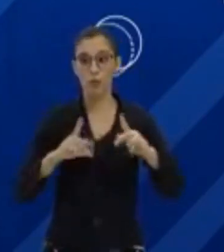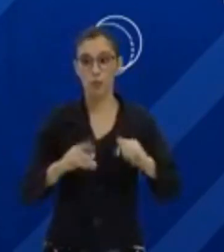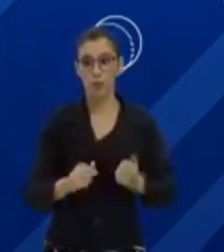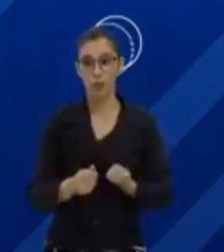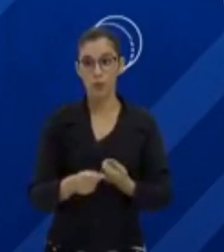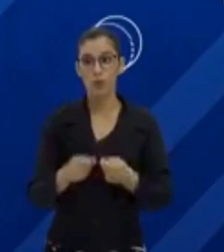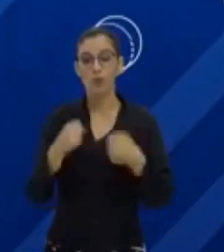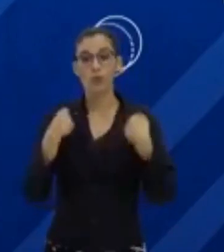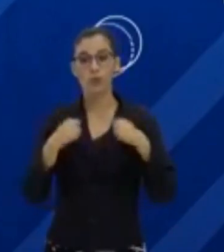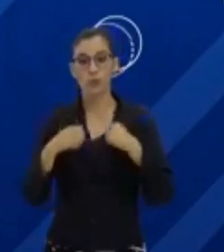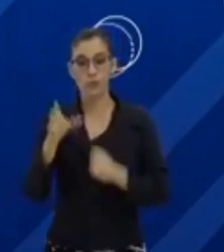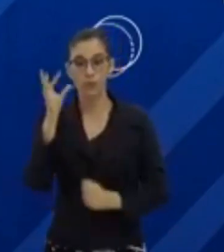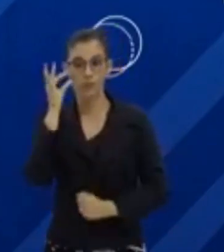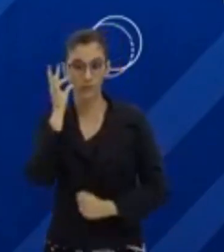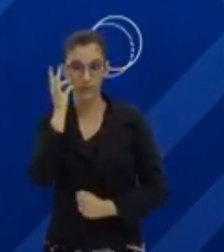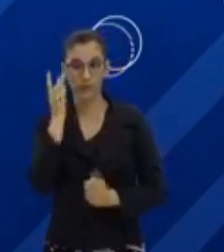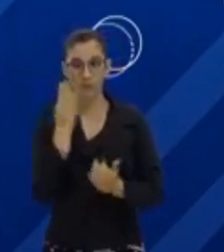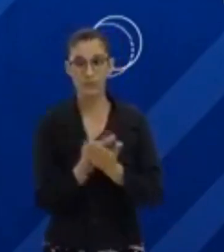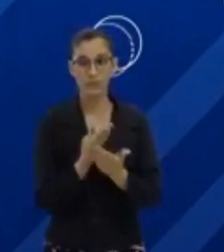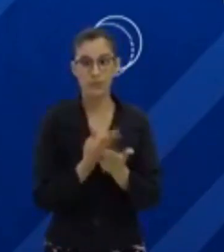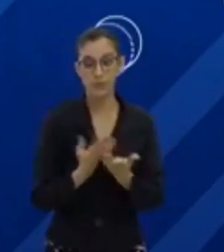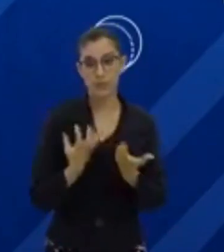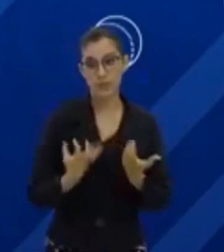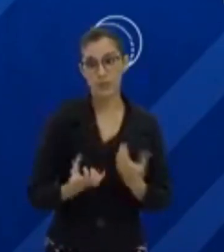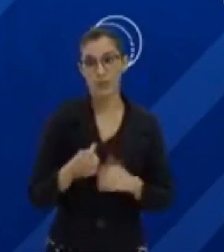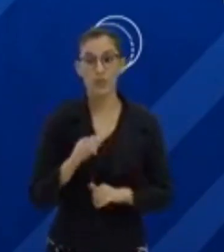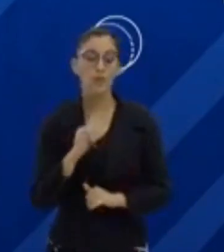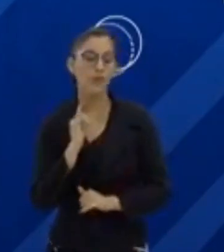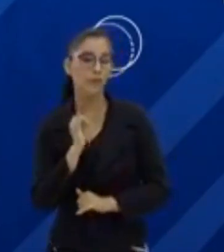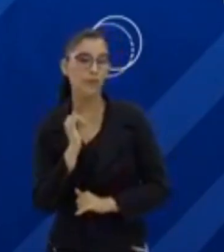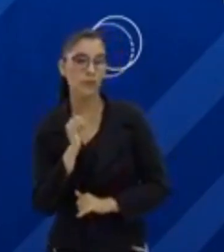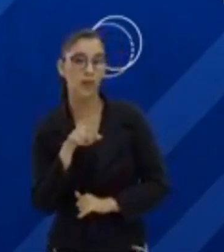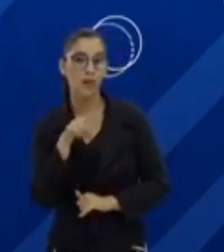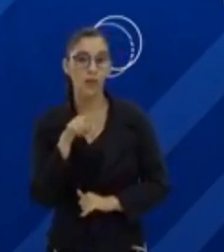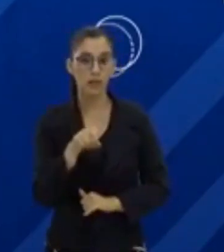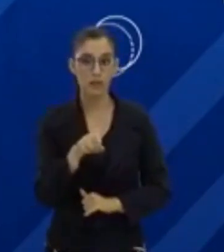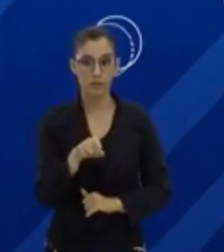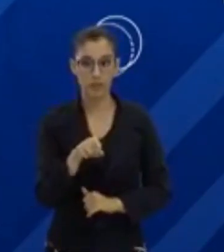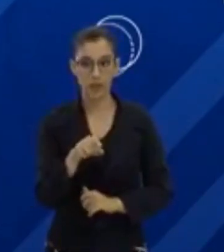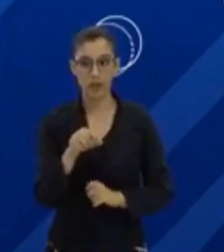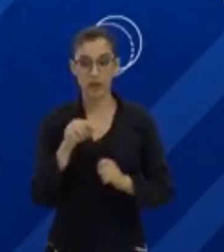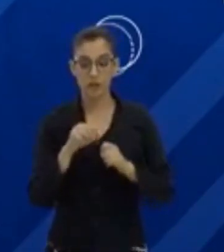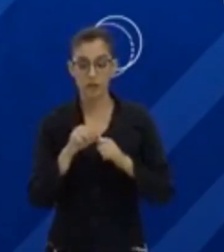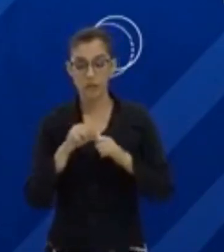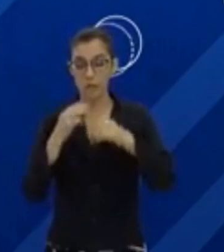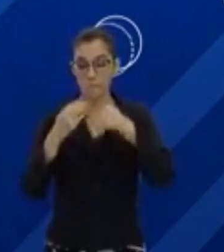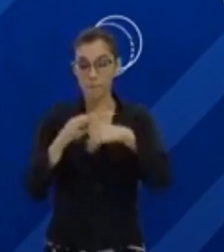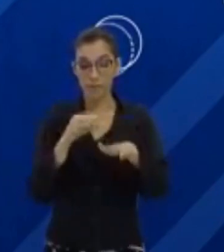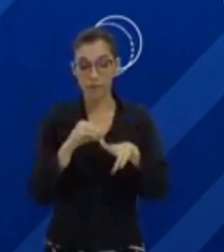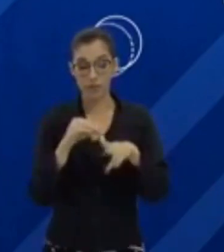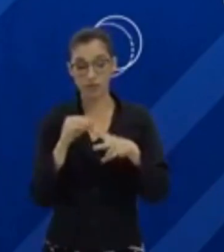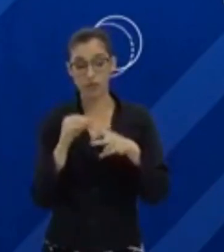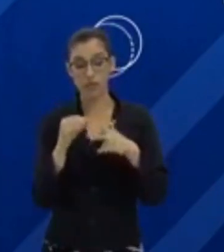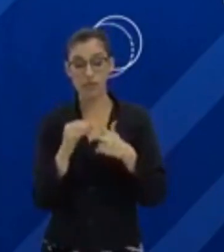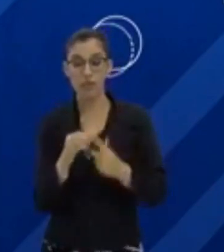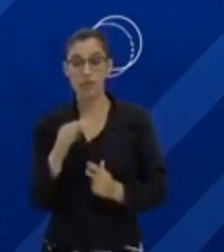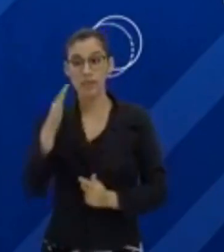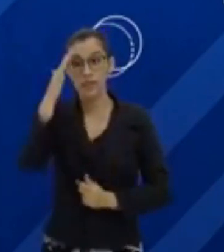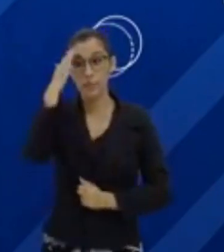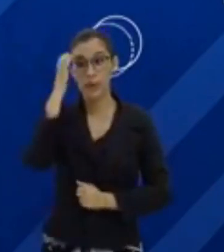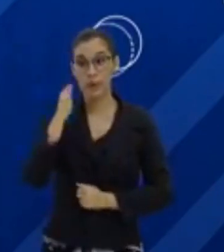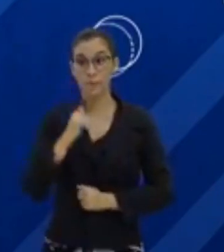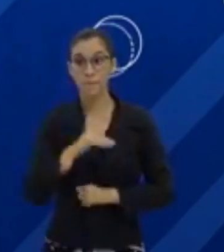todas essas aulas. Quero falar com você que vai fazer a prova do Enem. Você sabia que mais de 70% daquilo que é